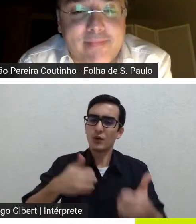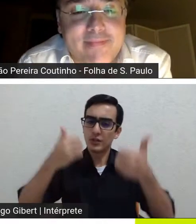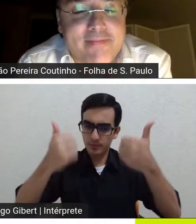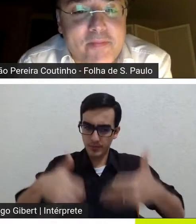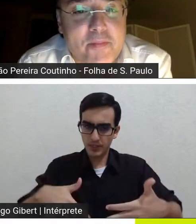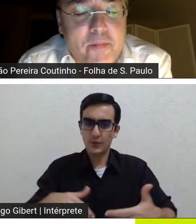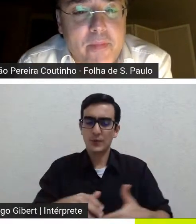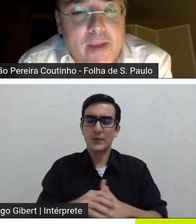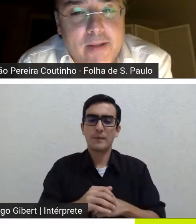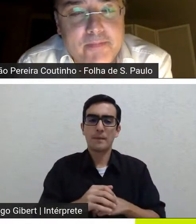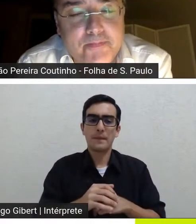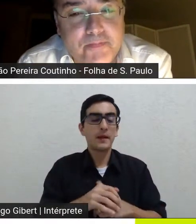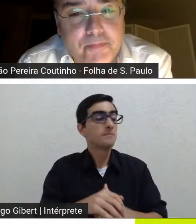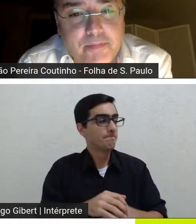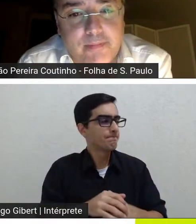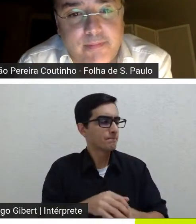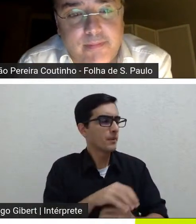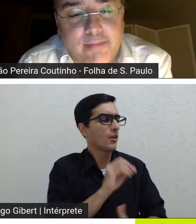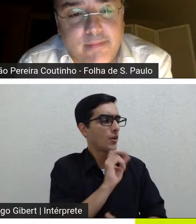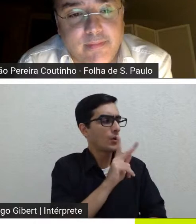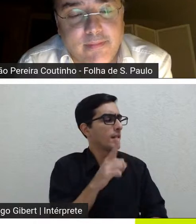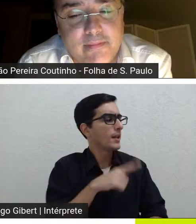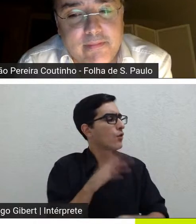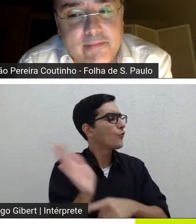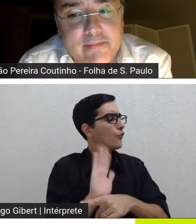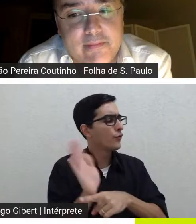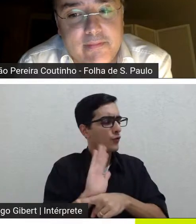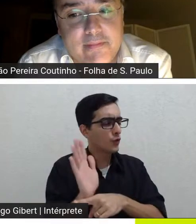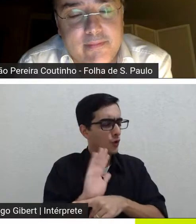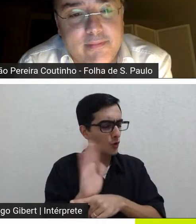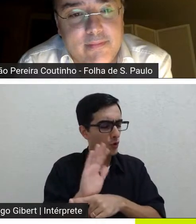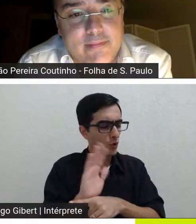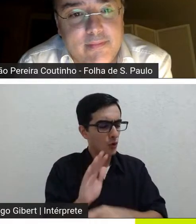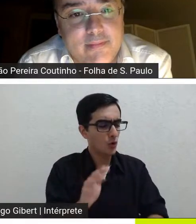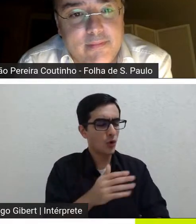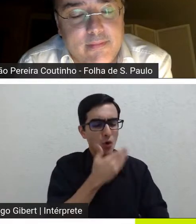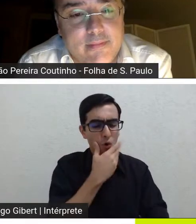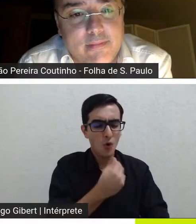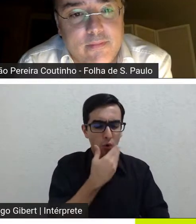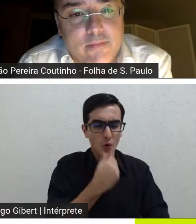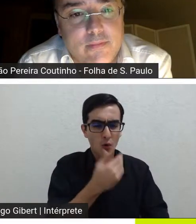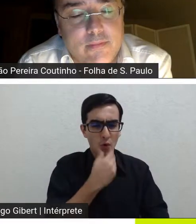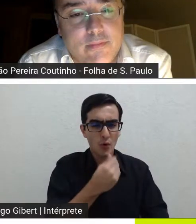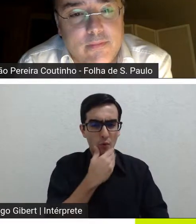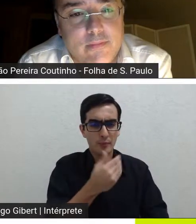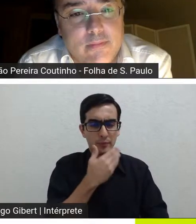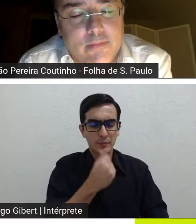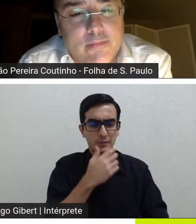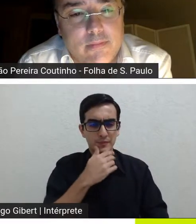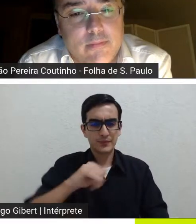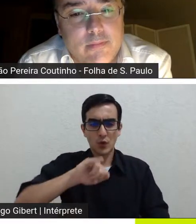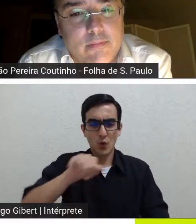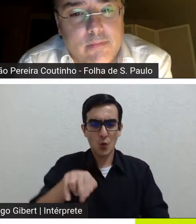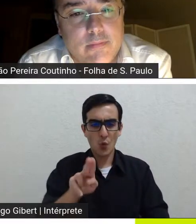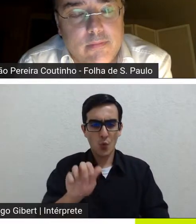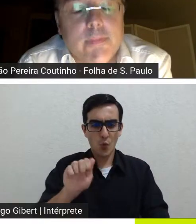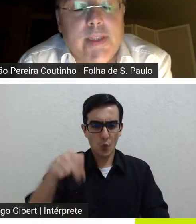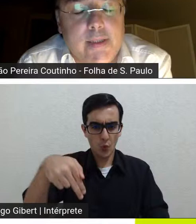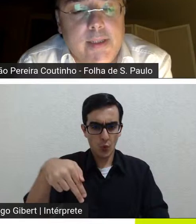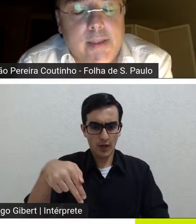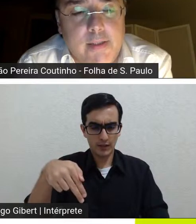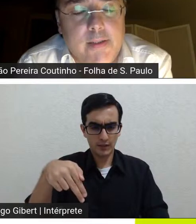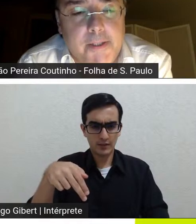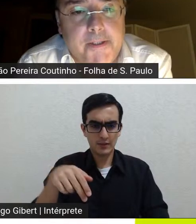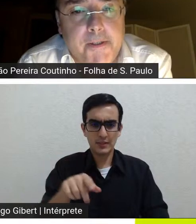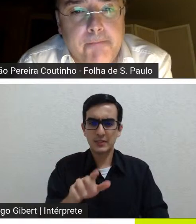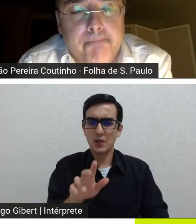tem um filme daquele diretor Won Kai-Wai não sei nem se fala assim um diretor coreano né